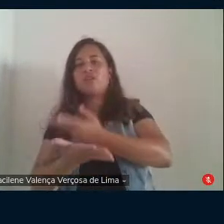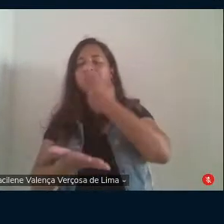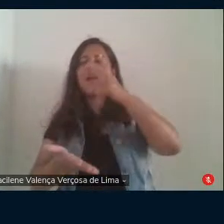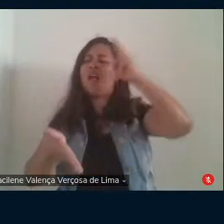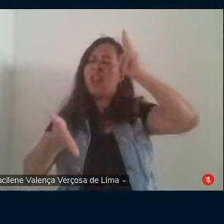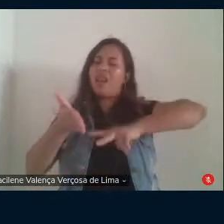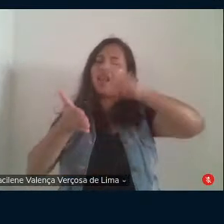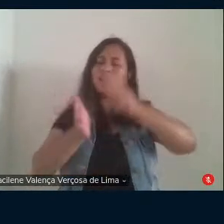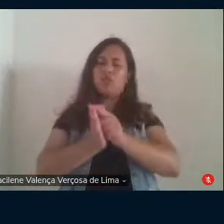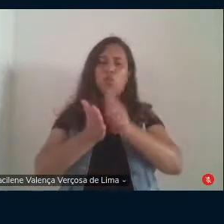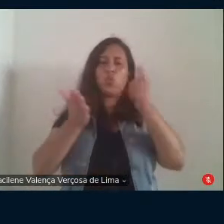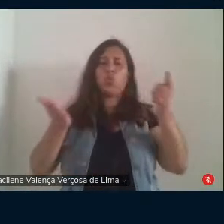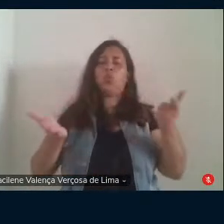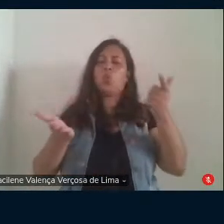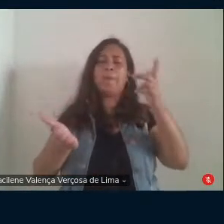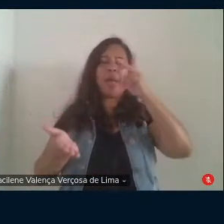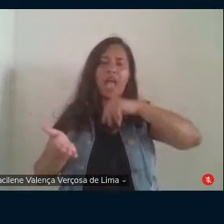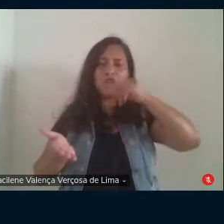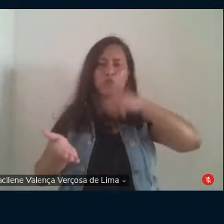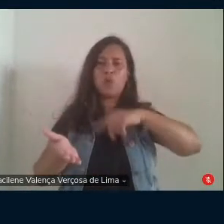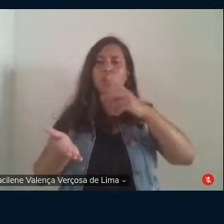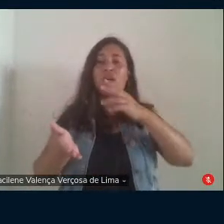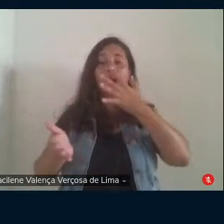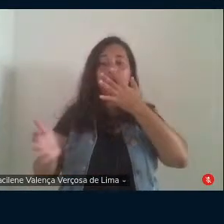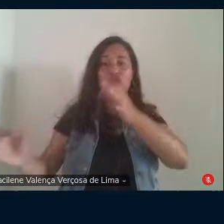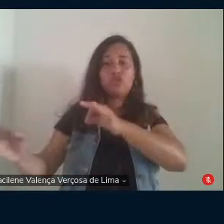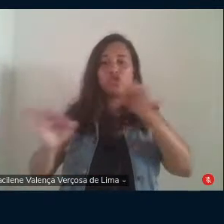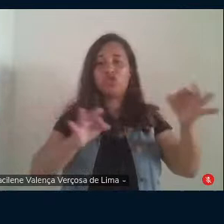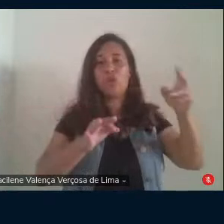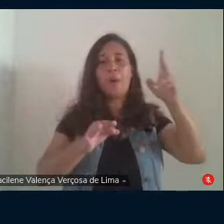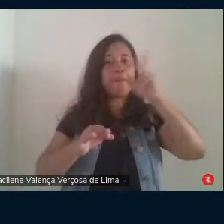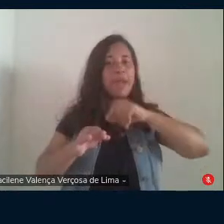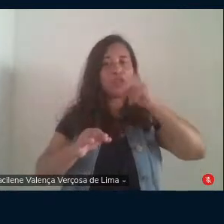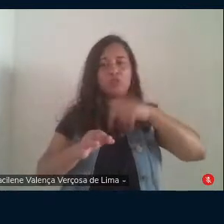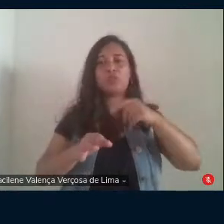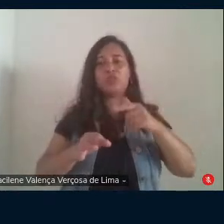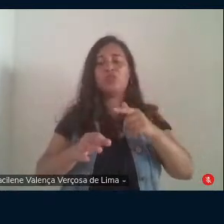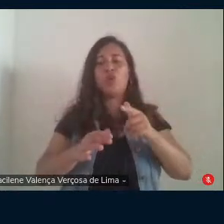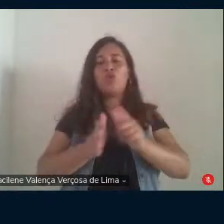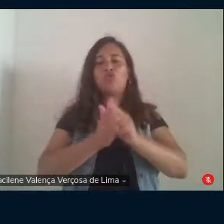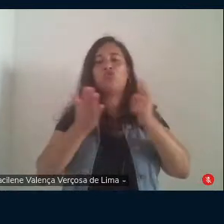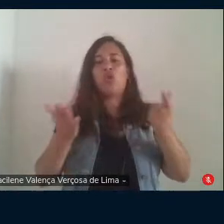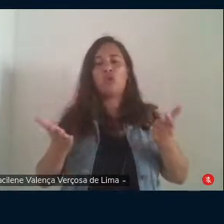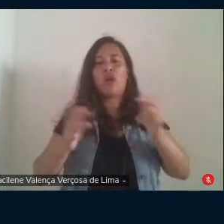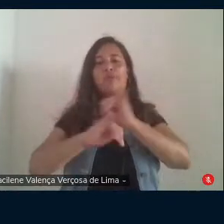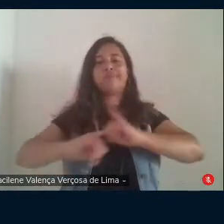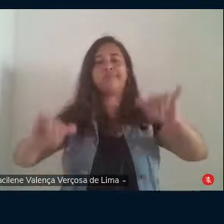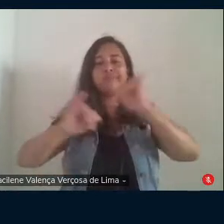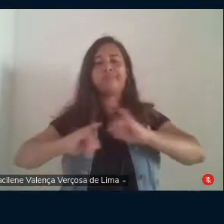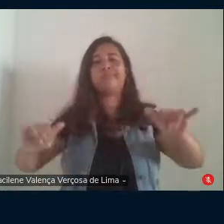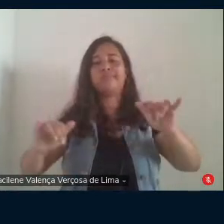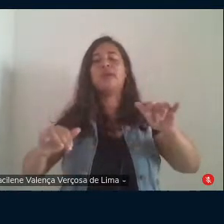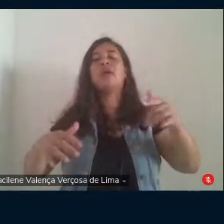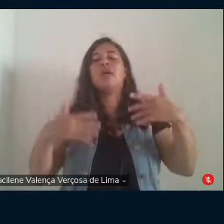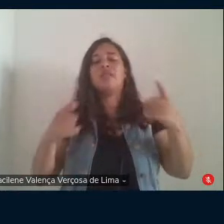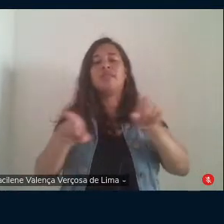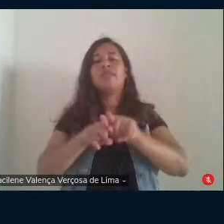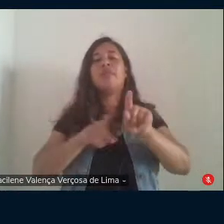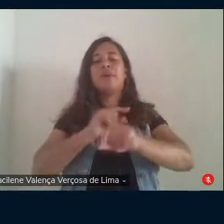noticiários e tenham assistido aos mesmos telejornais. Até mesmo parte dos que balizam